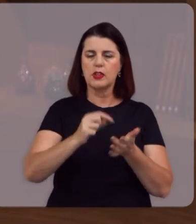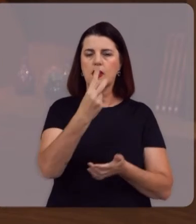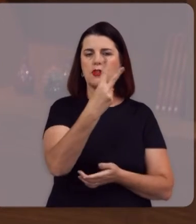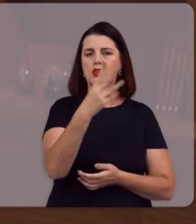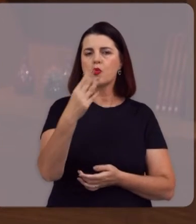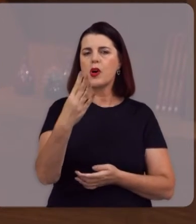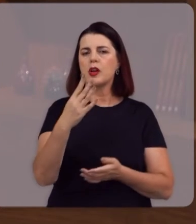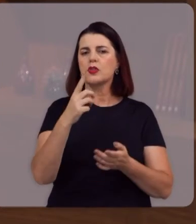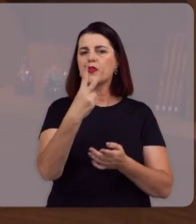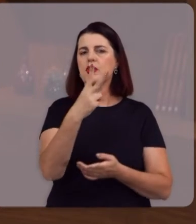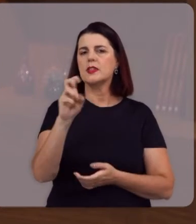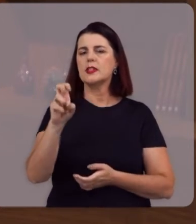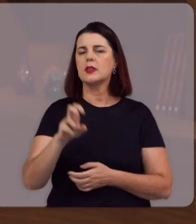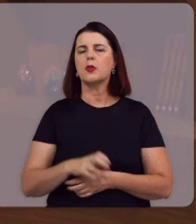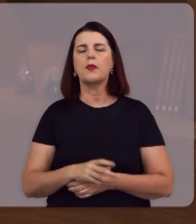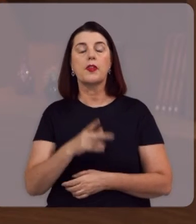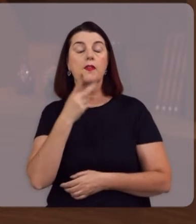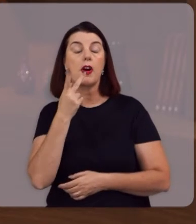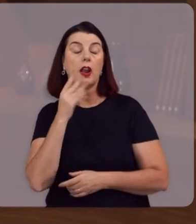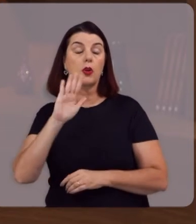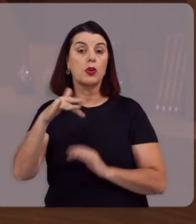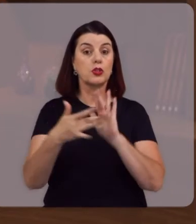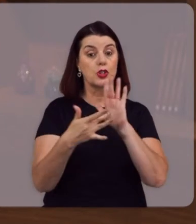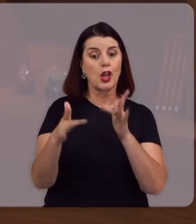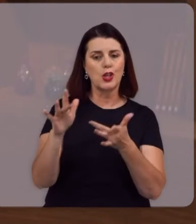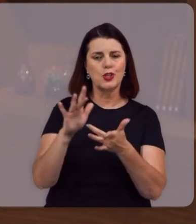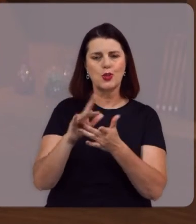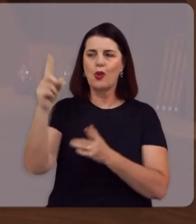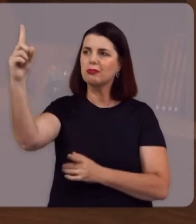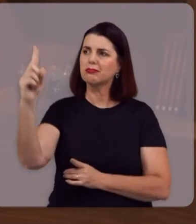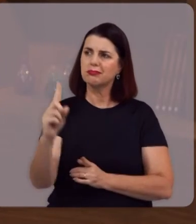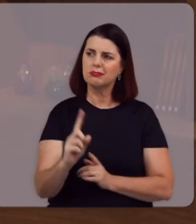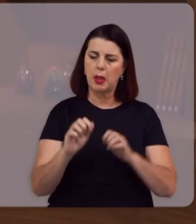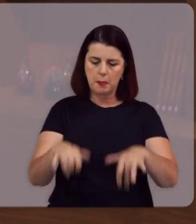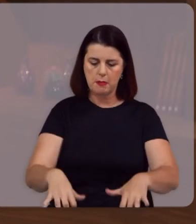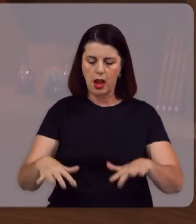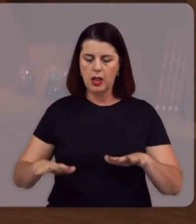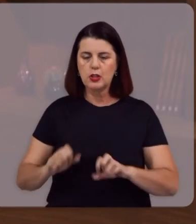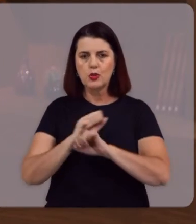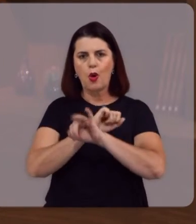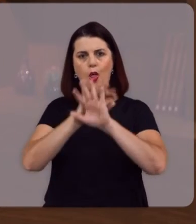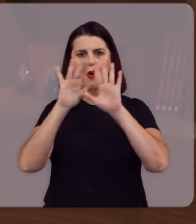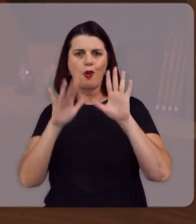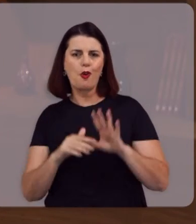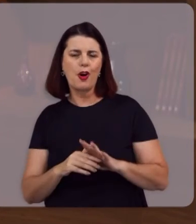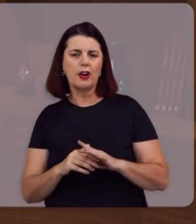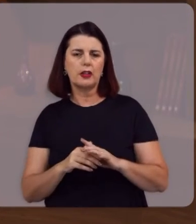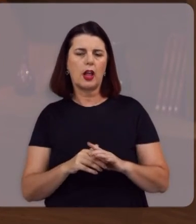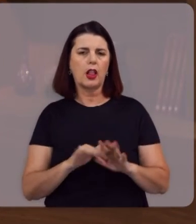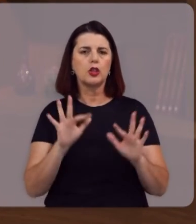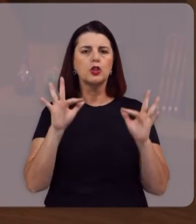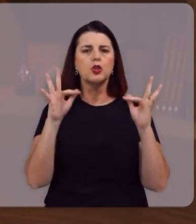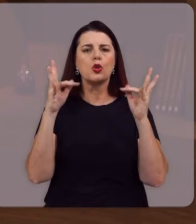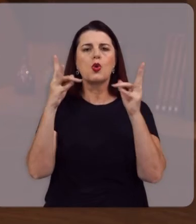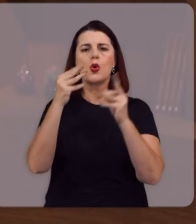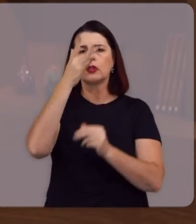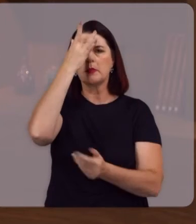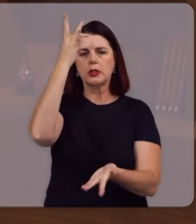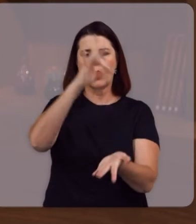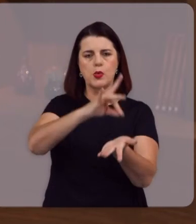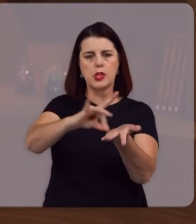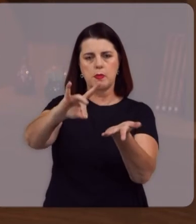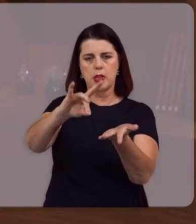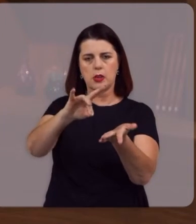e 25 Quando o Senhor Jesus Cristo Vier na sua Majestade e glória Ele colocará Todos os seus